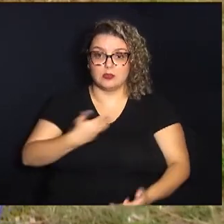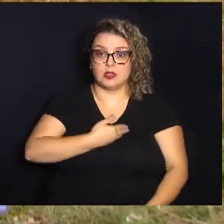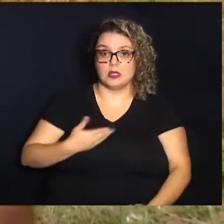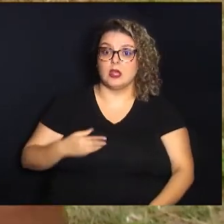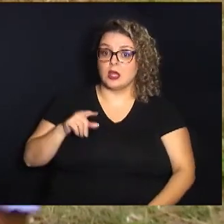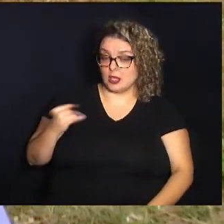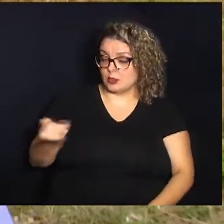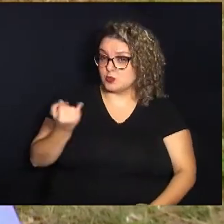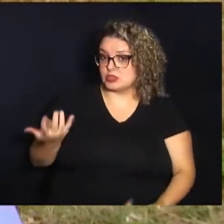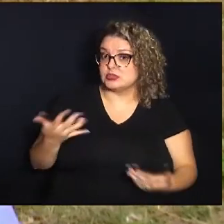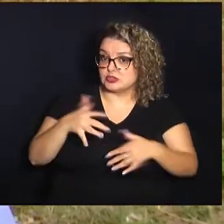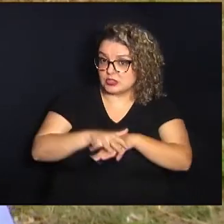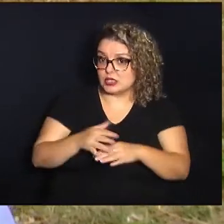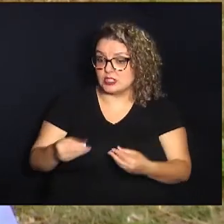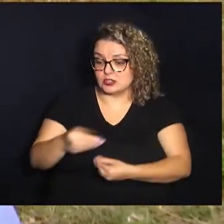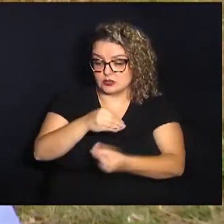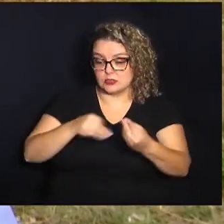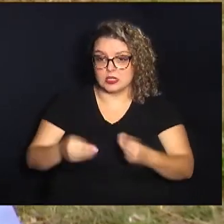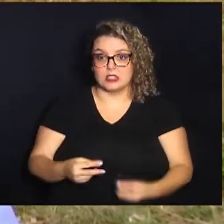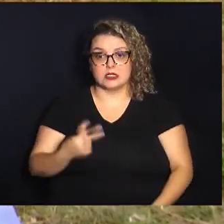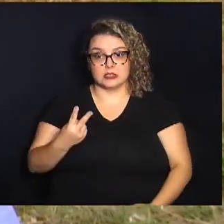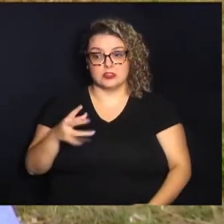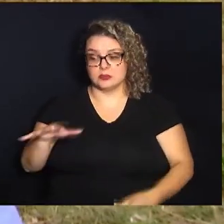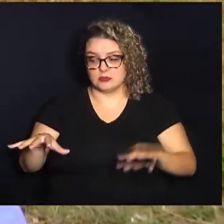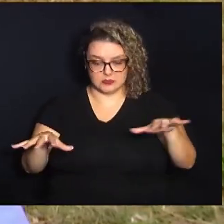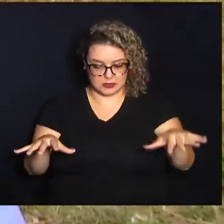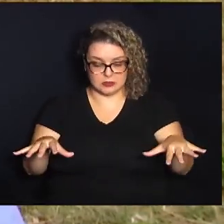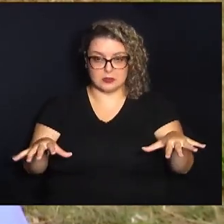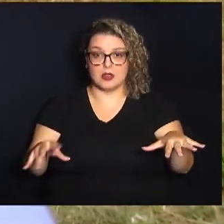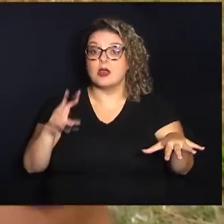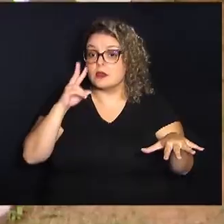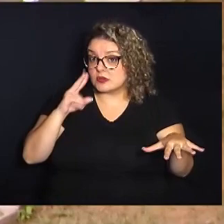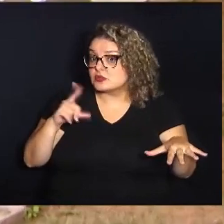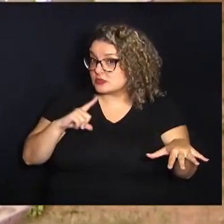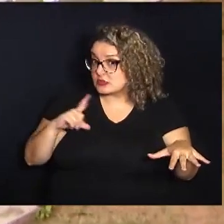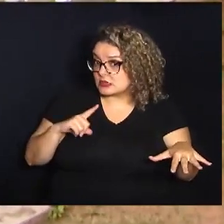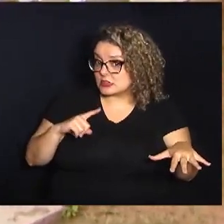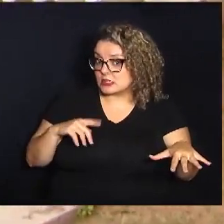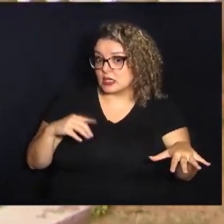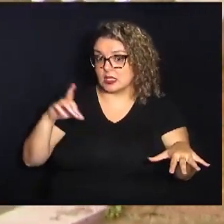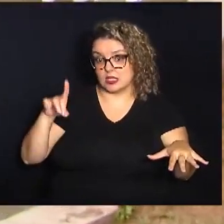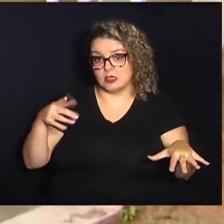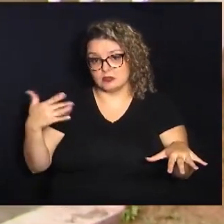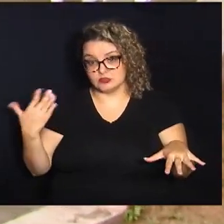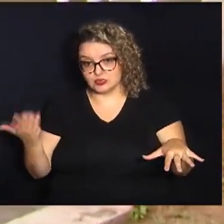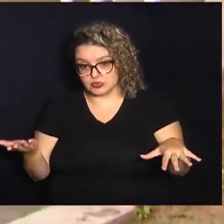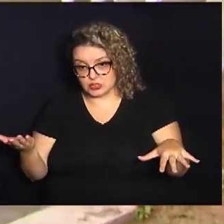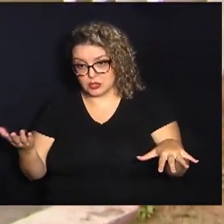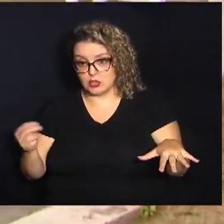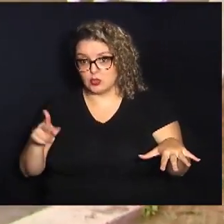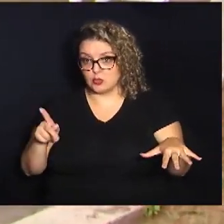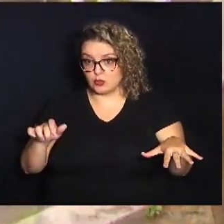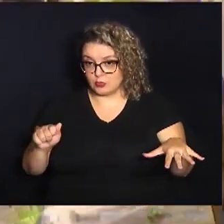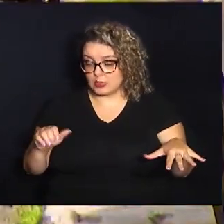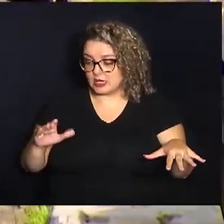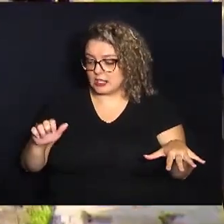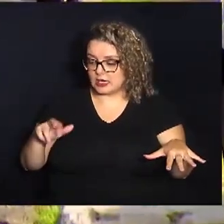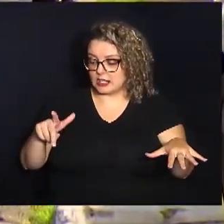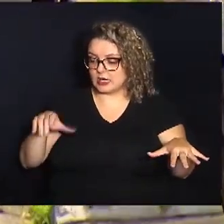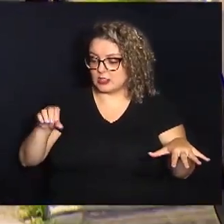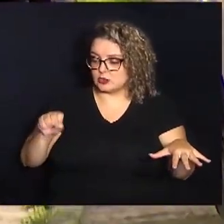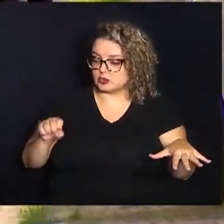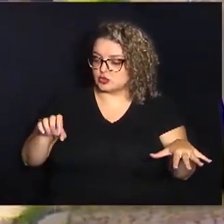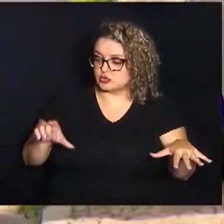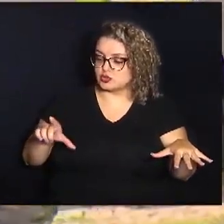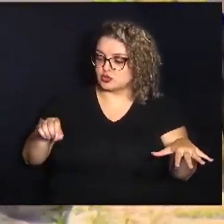integração das duas regiões, visto que você tem aqui à nossa direita a UPA do Carlos Lourenço, e